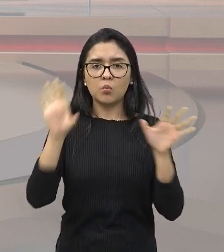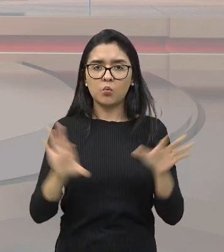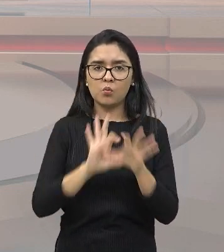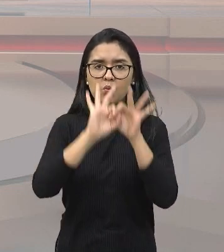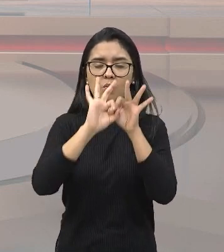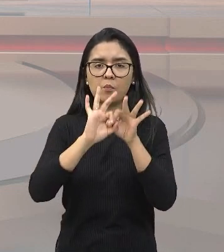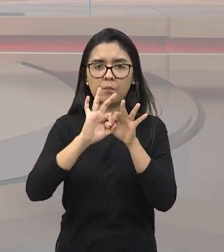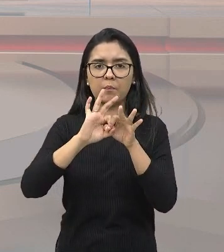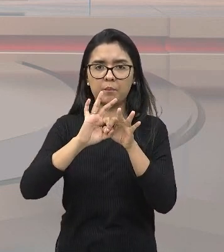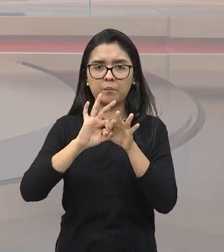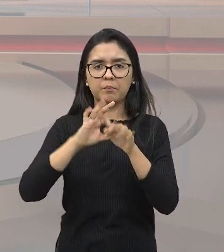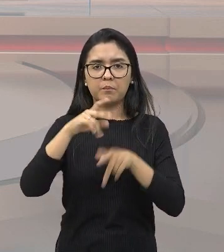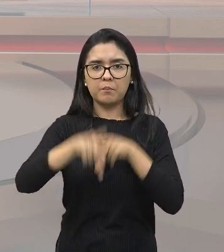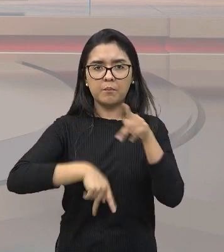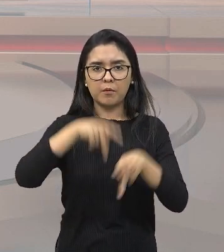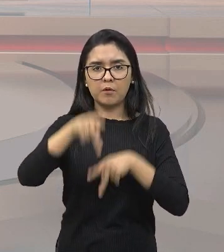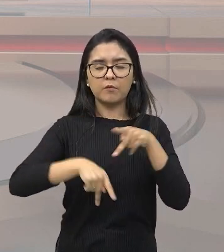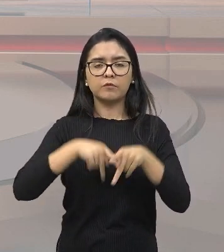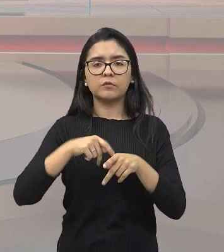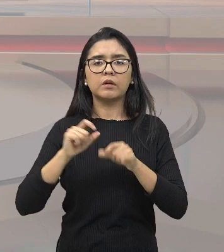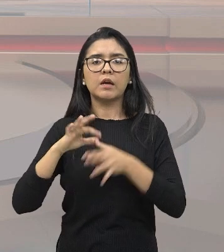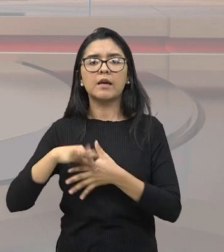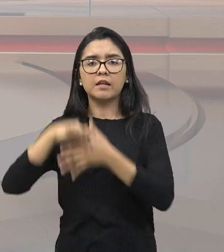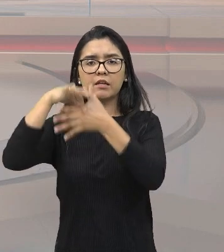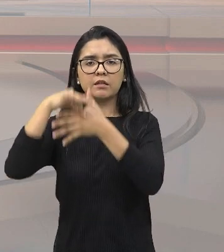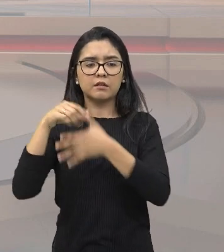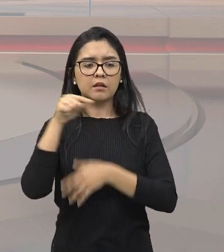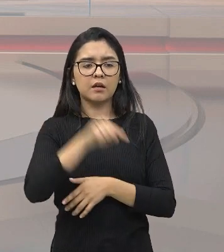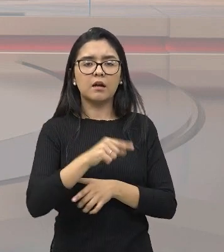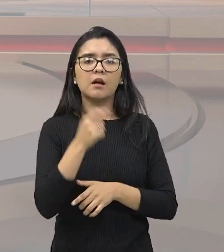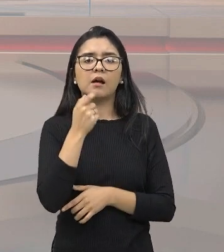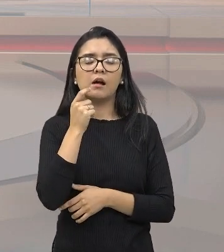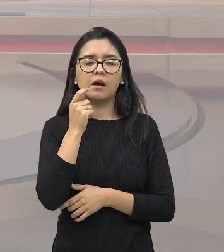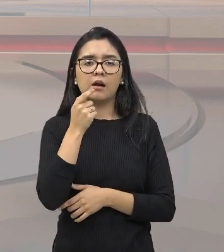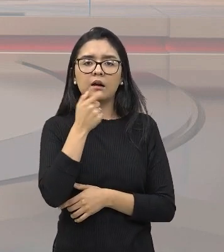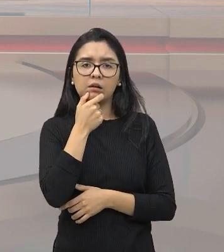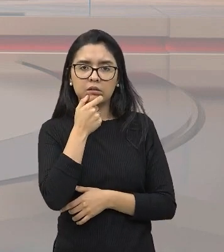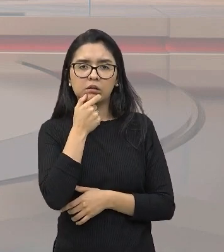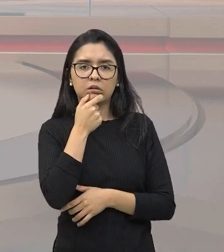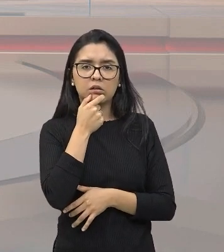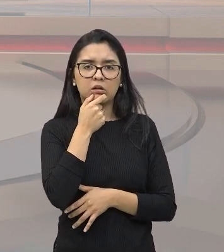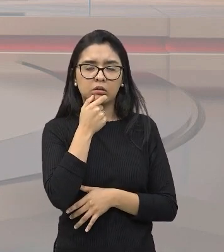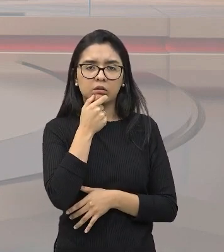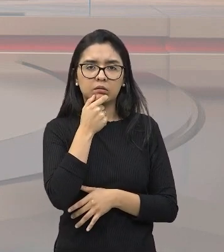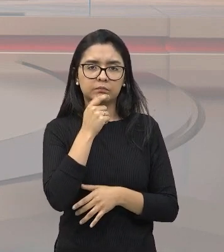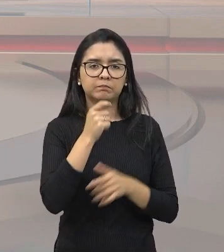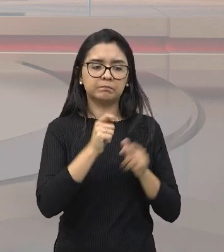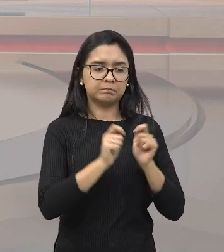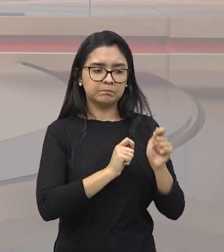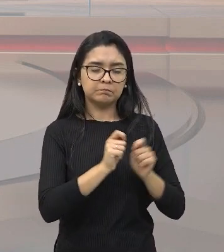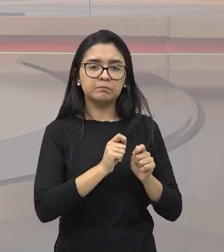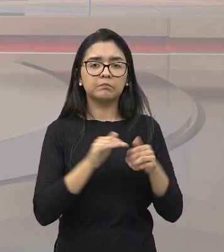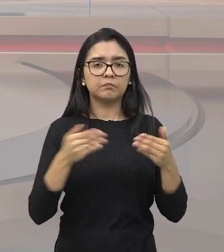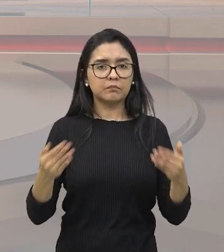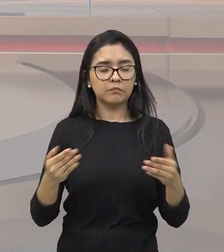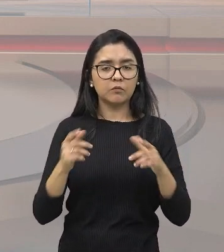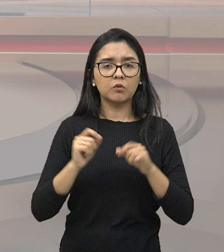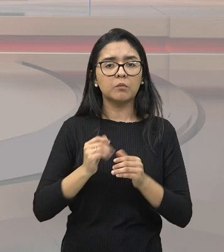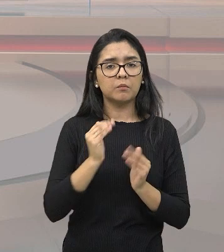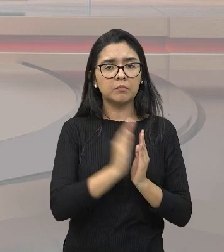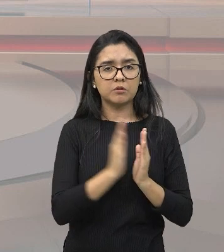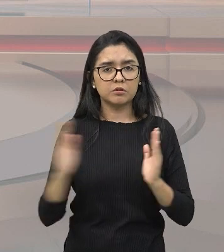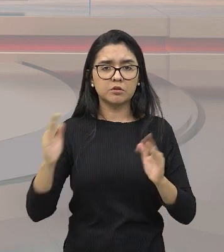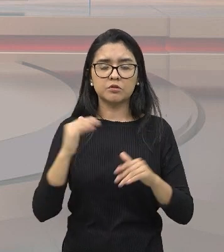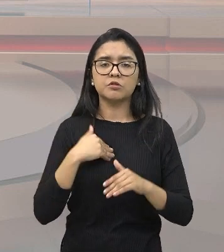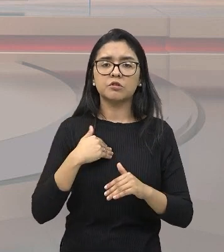único povo ali sob o domínio de quem? Da Inglaterra. Com o processo de independência dos britânicos, nós vamos